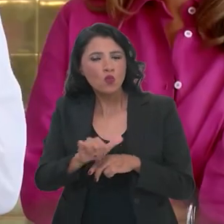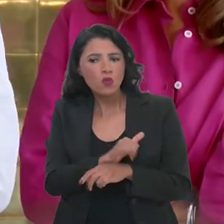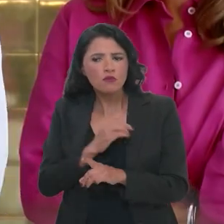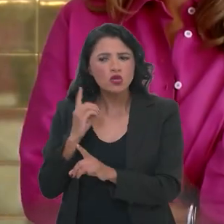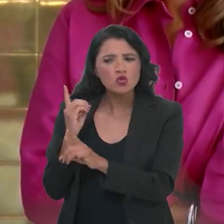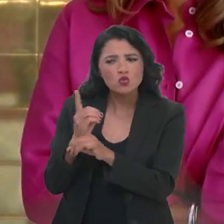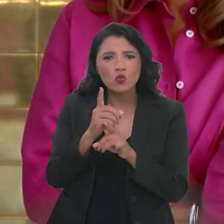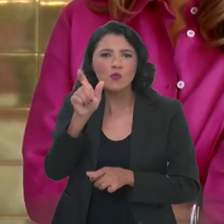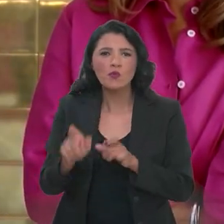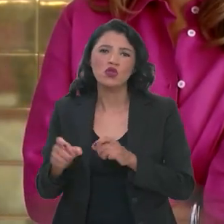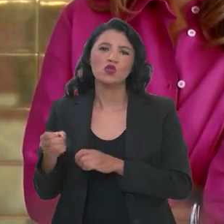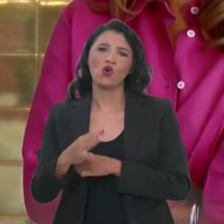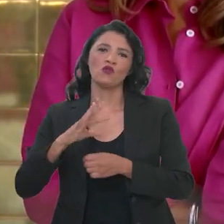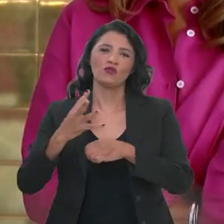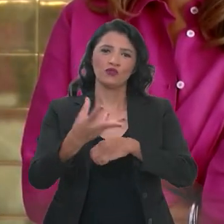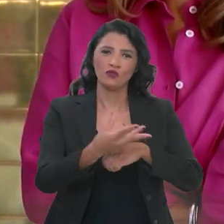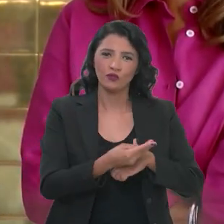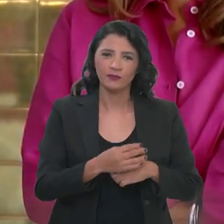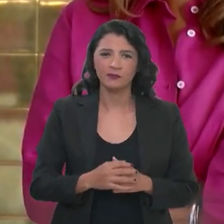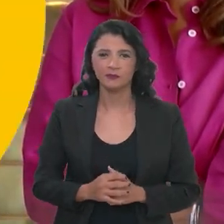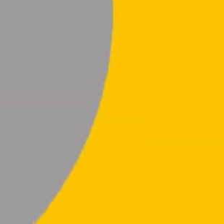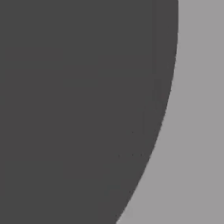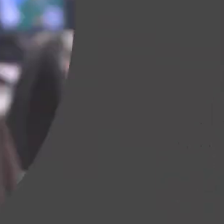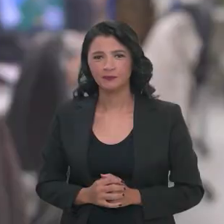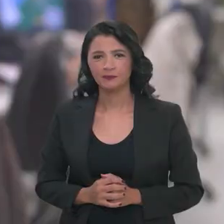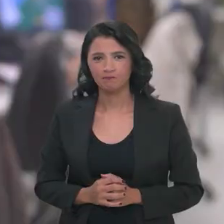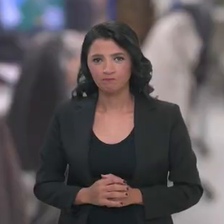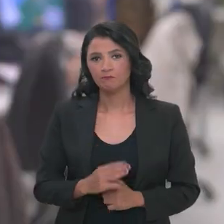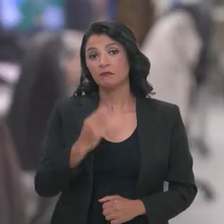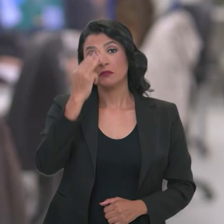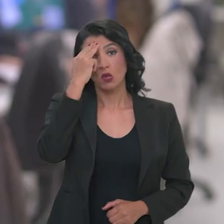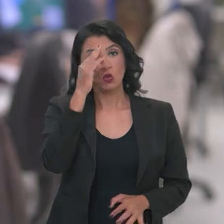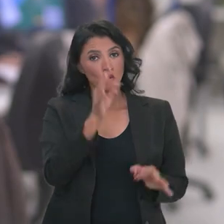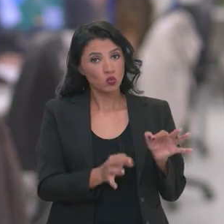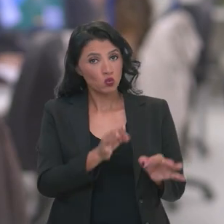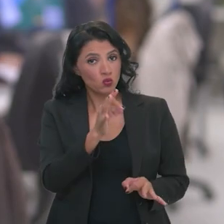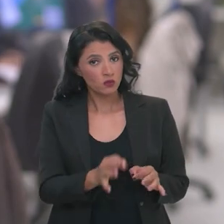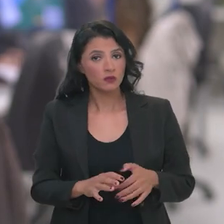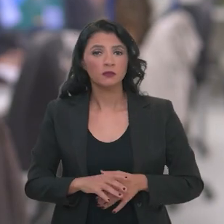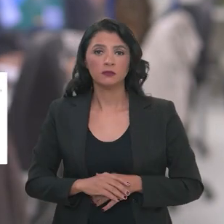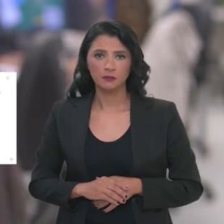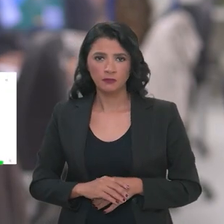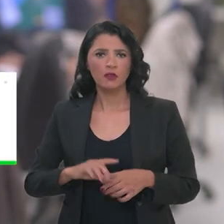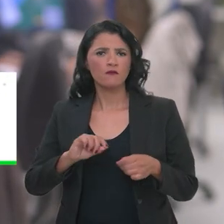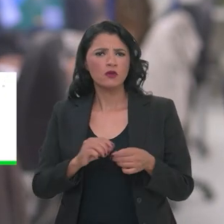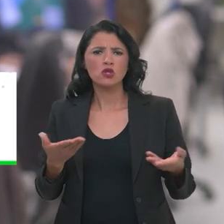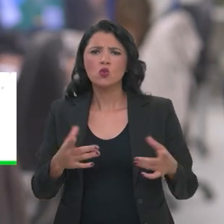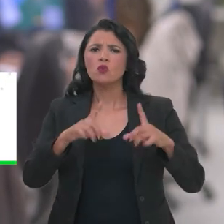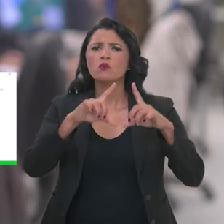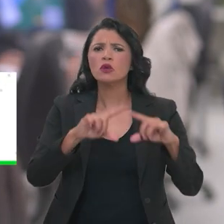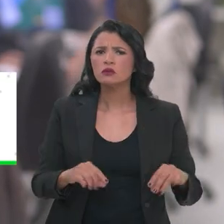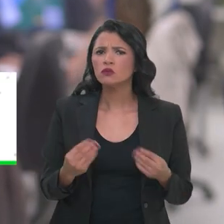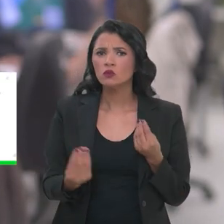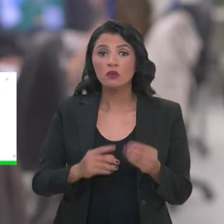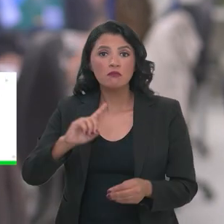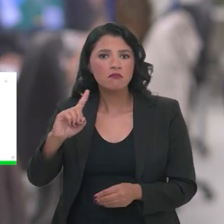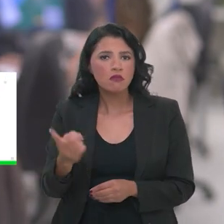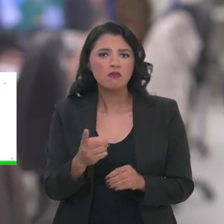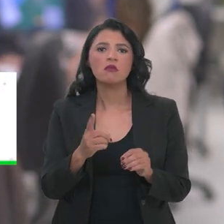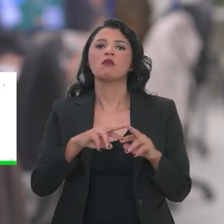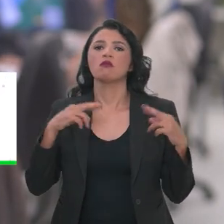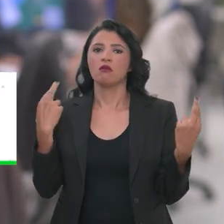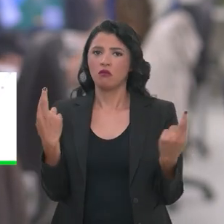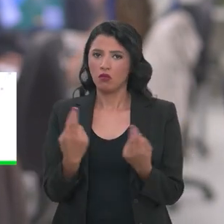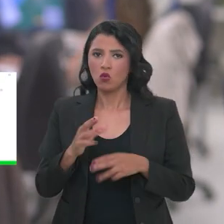estratégias para descobrir novos talentos. Memória e Justiça foi realizada hoje em Brasília a primeira